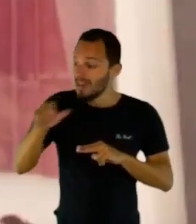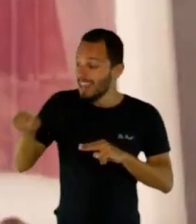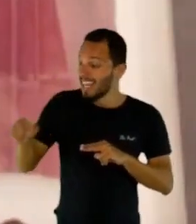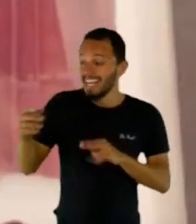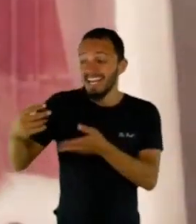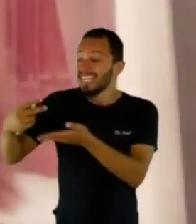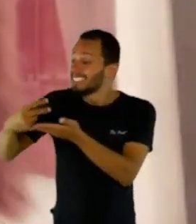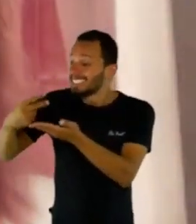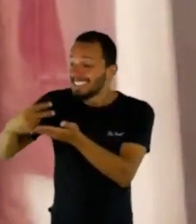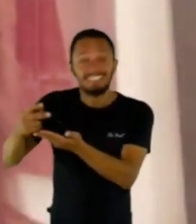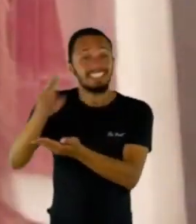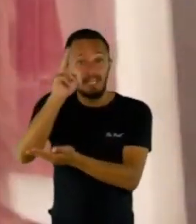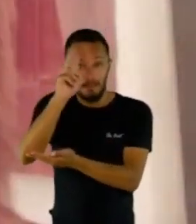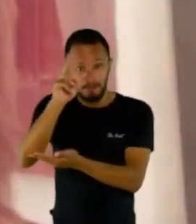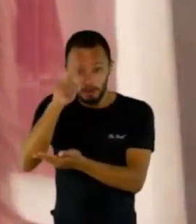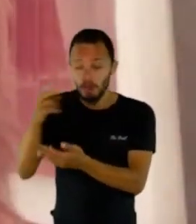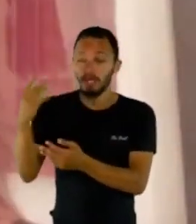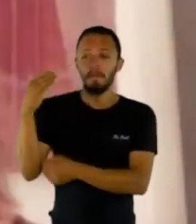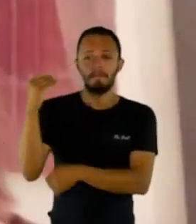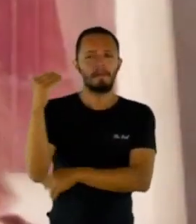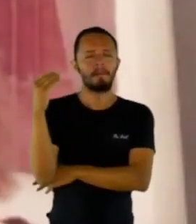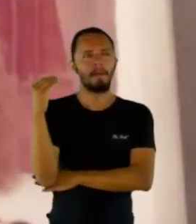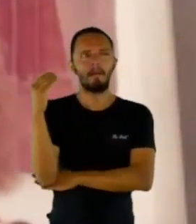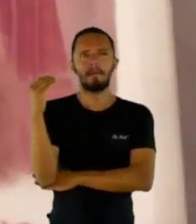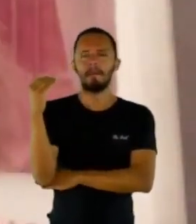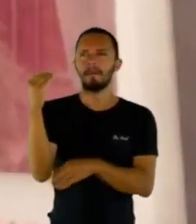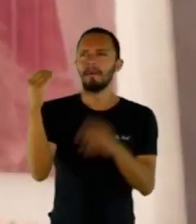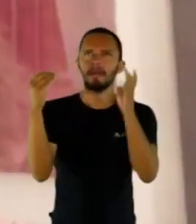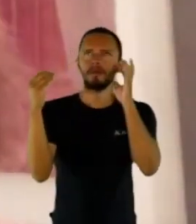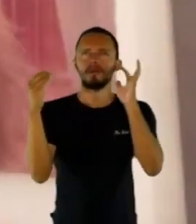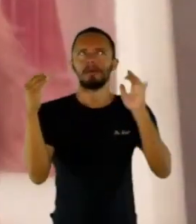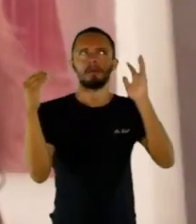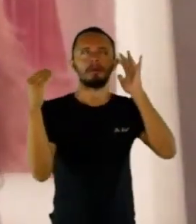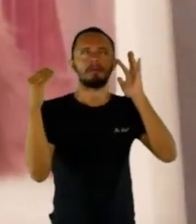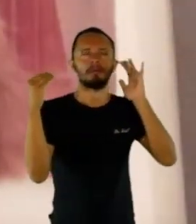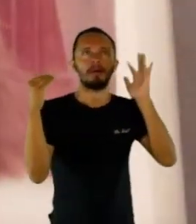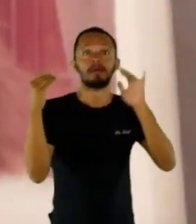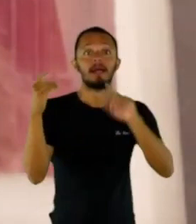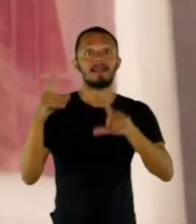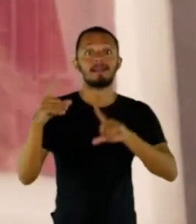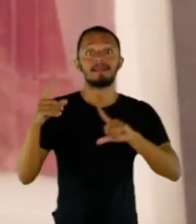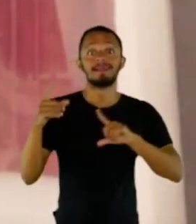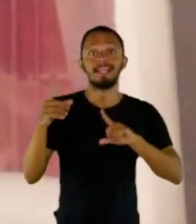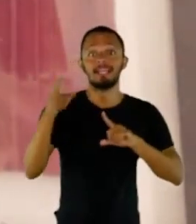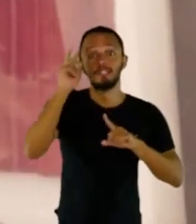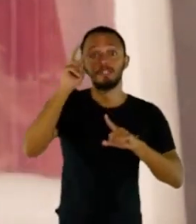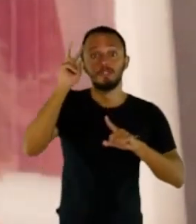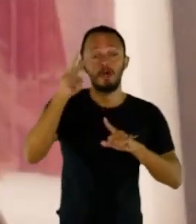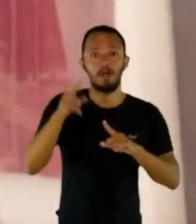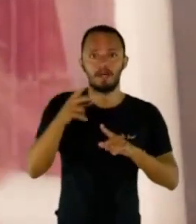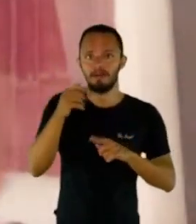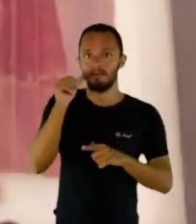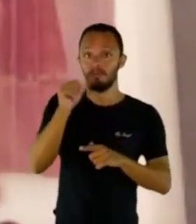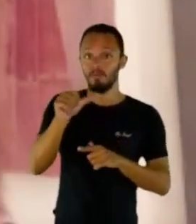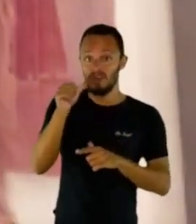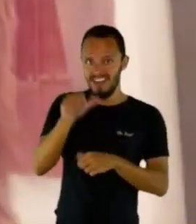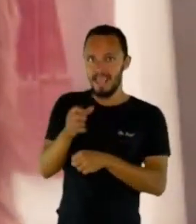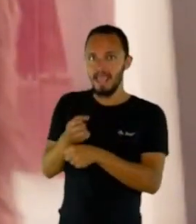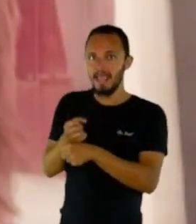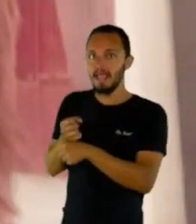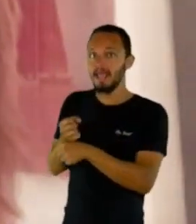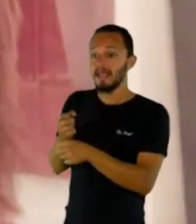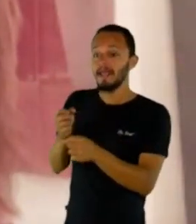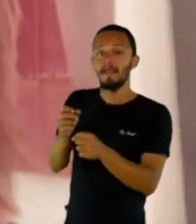eu colocava no livro. E coisas que eu vivi, por exemplo, tem a história de uma ex-presidiária, que ela faz... Na verdade, é uma mulher que faz